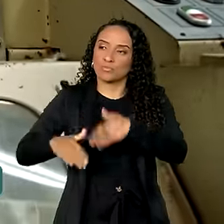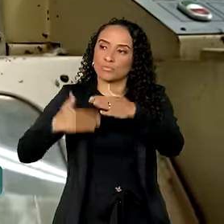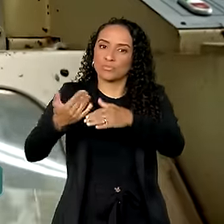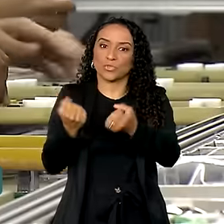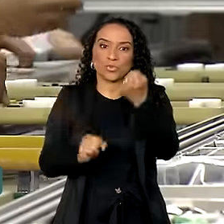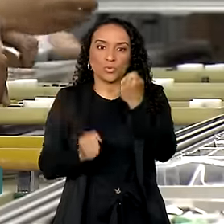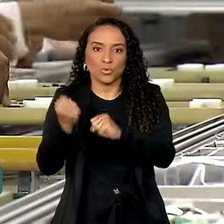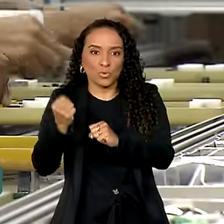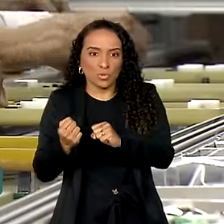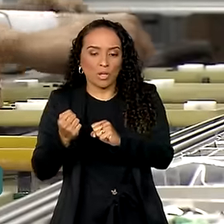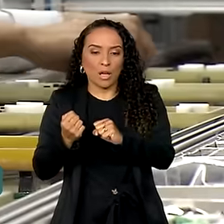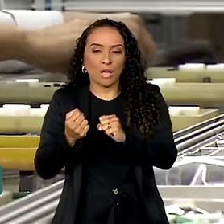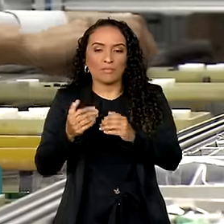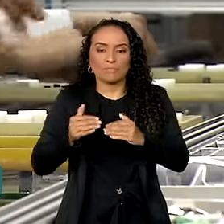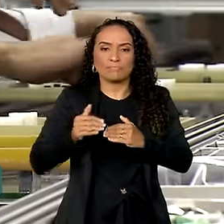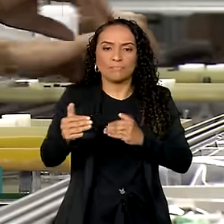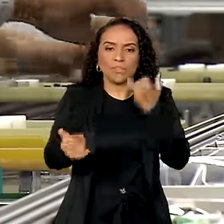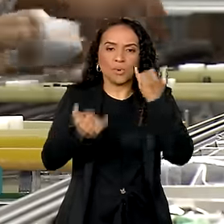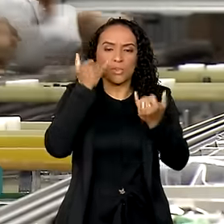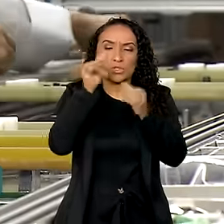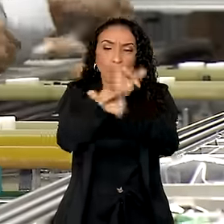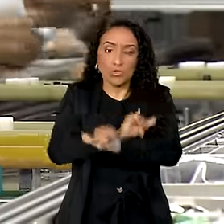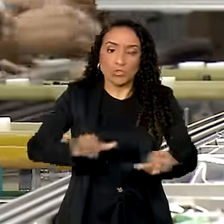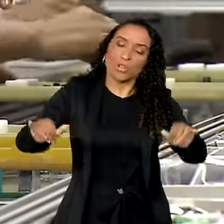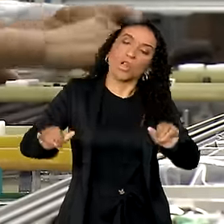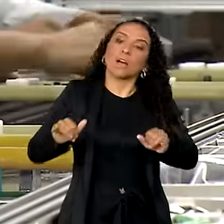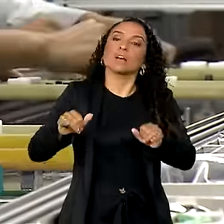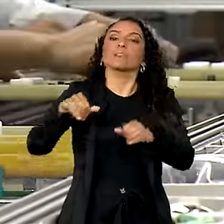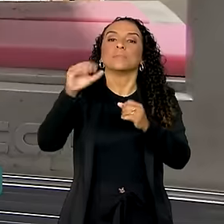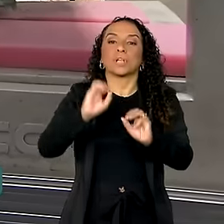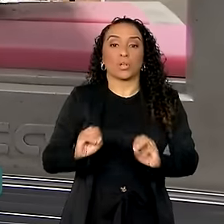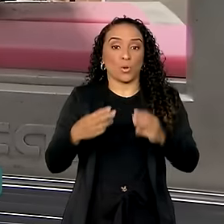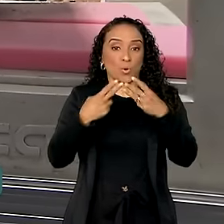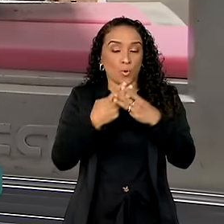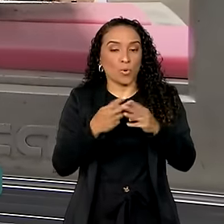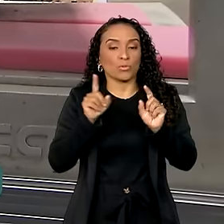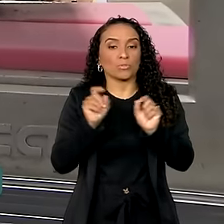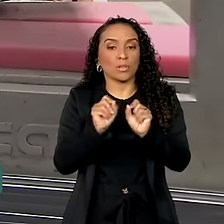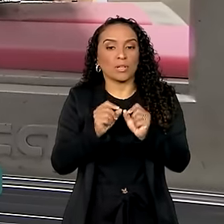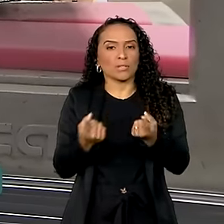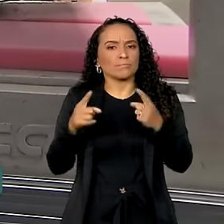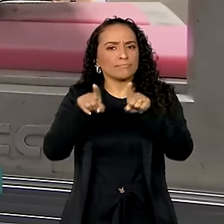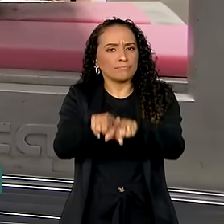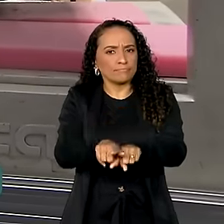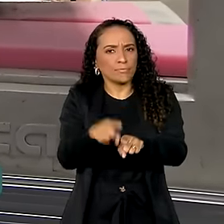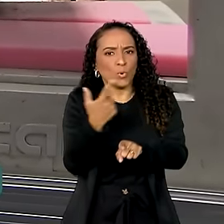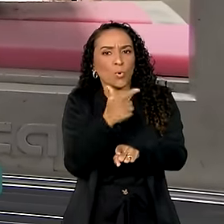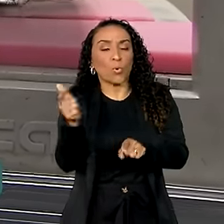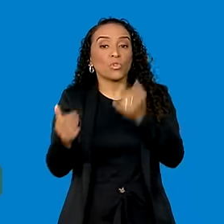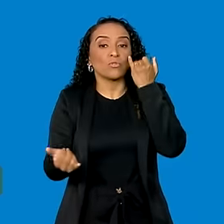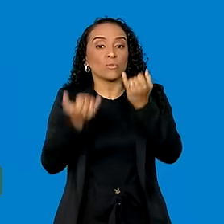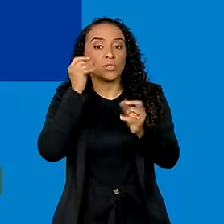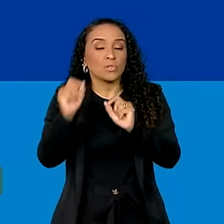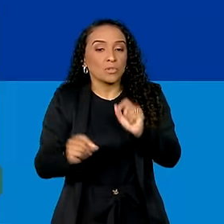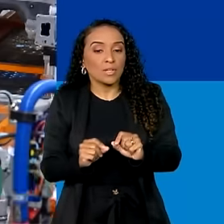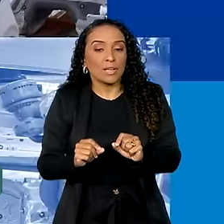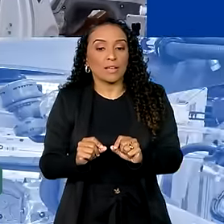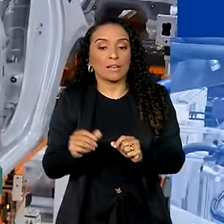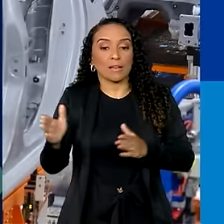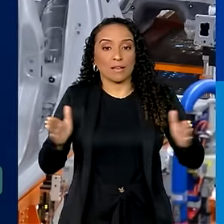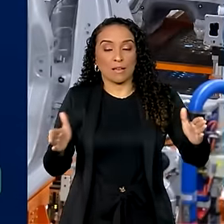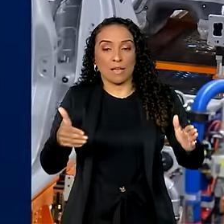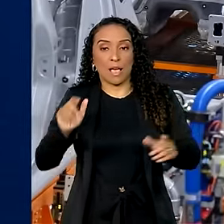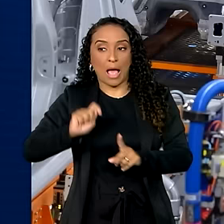Industrial, a partir de informações divulgadas pelas Nações Unidas, está alinhado a outro dado. É que entre